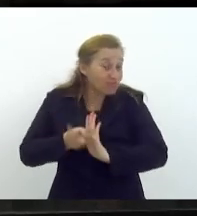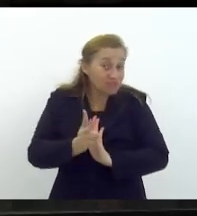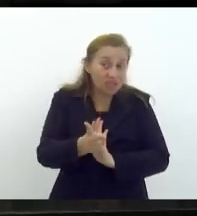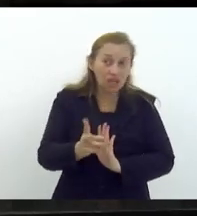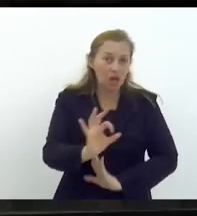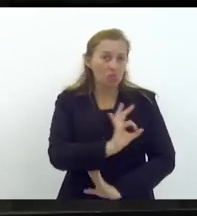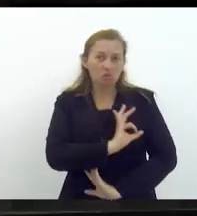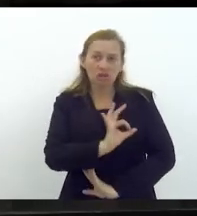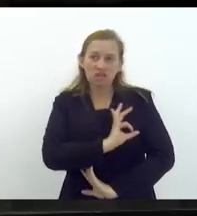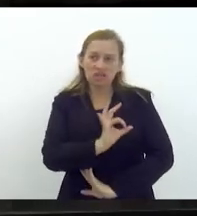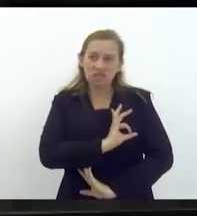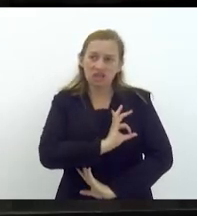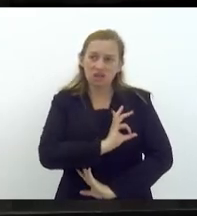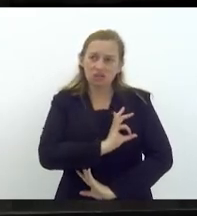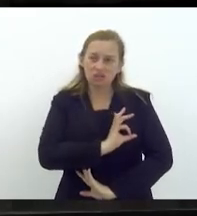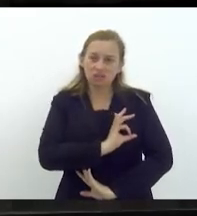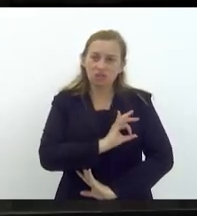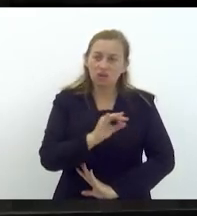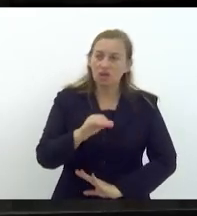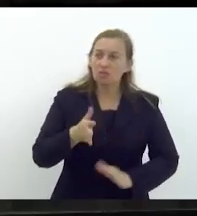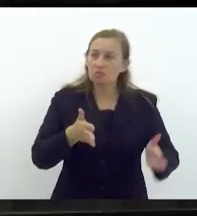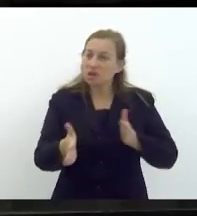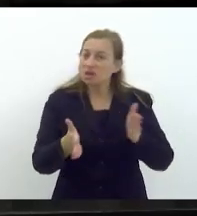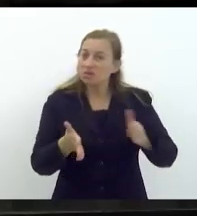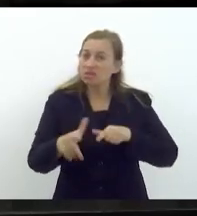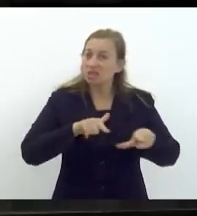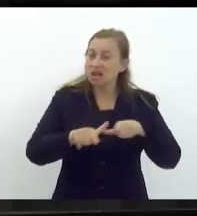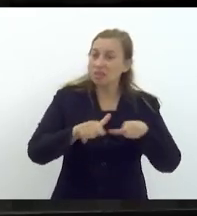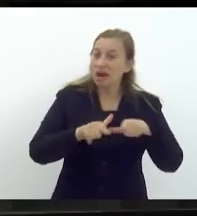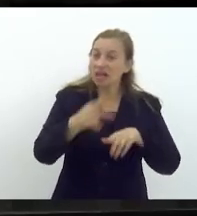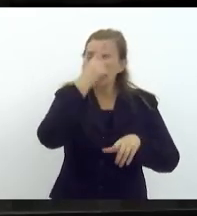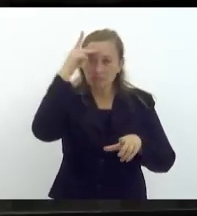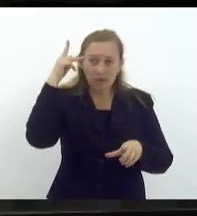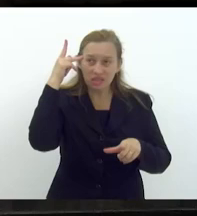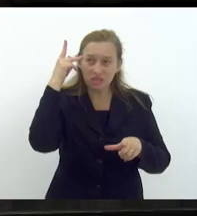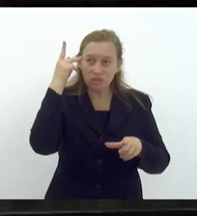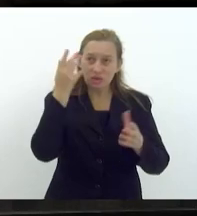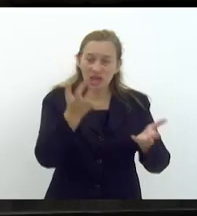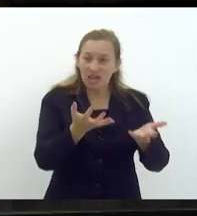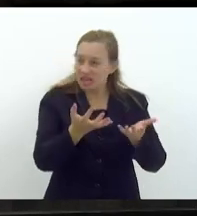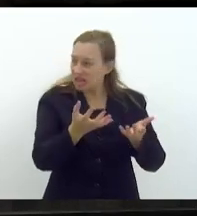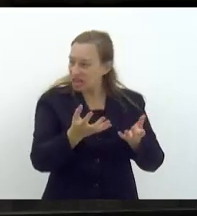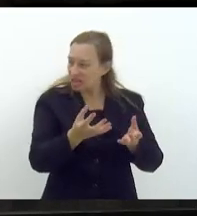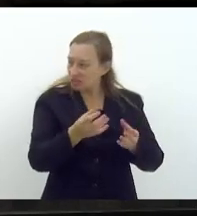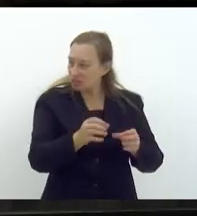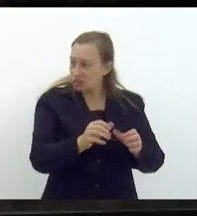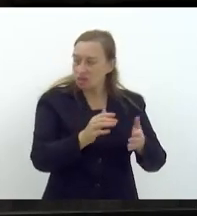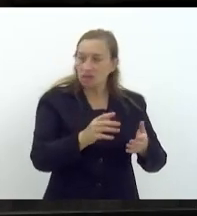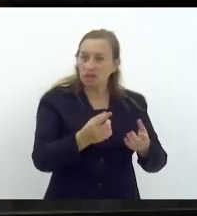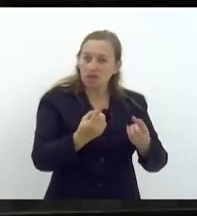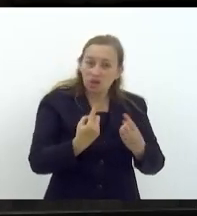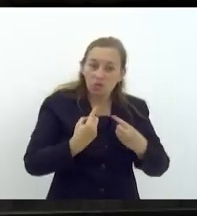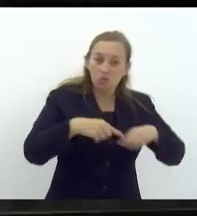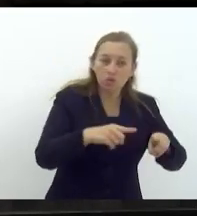policiais participando de operações e pessoas tentando agredir o agente de segurança pública.